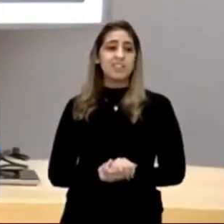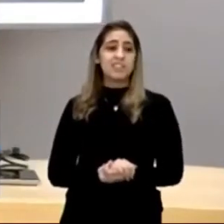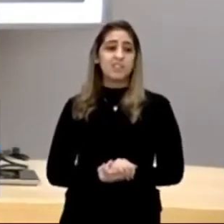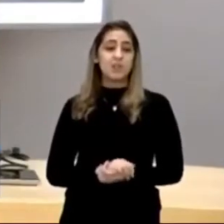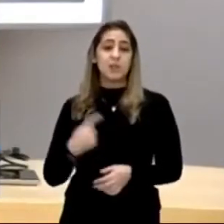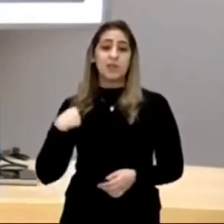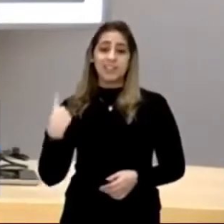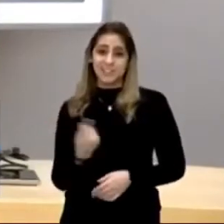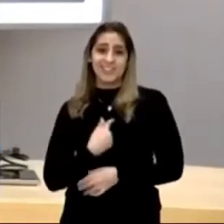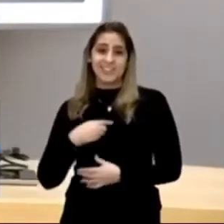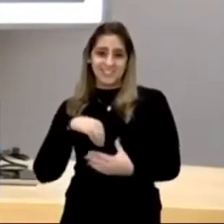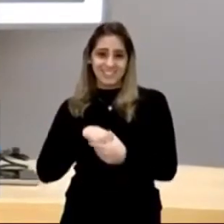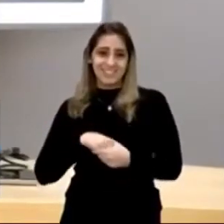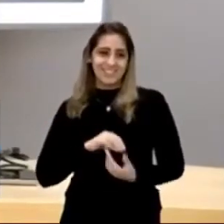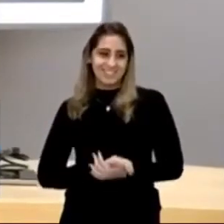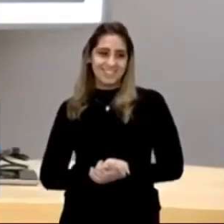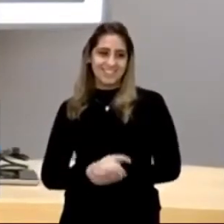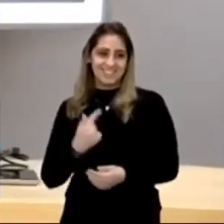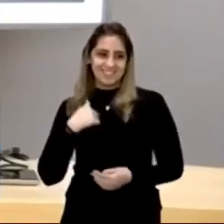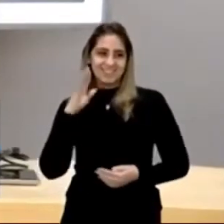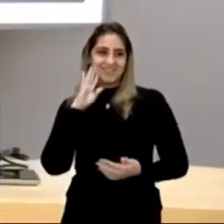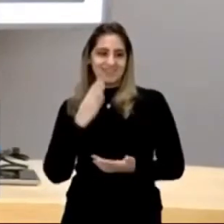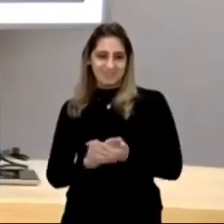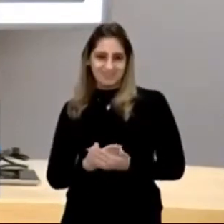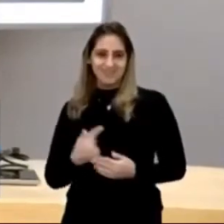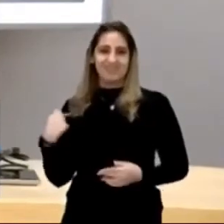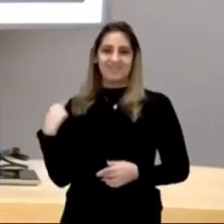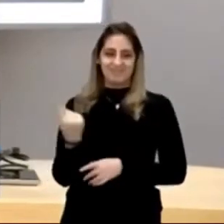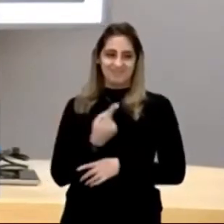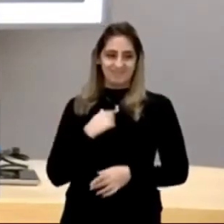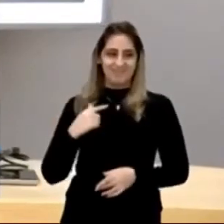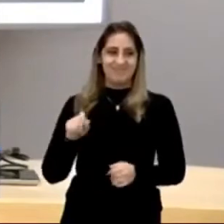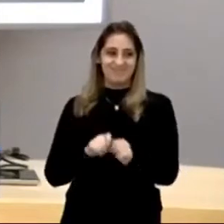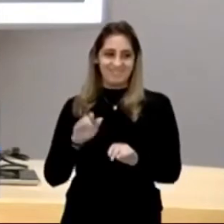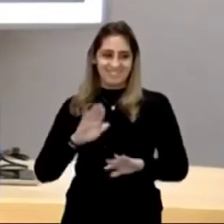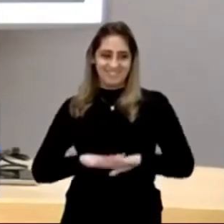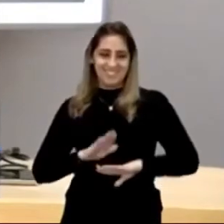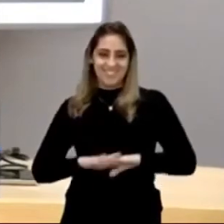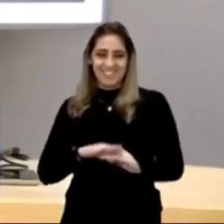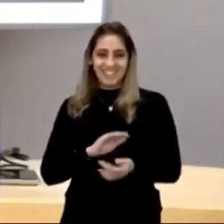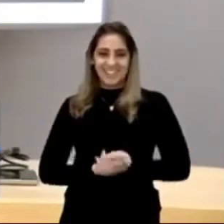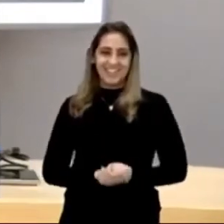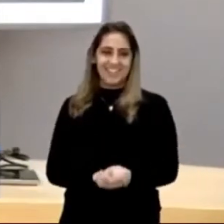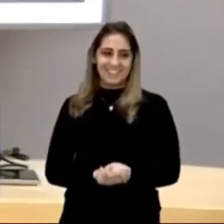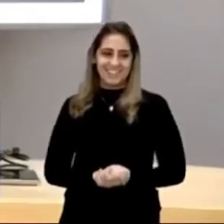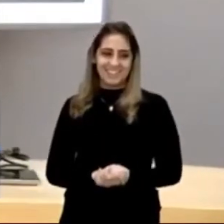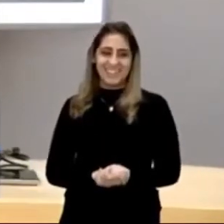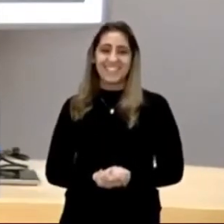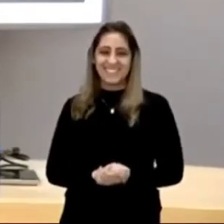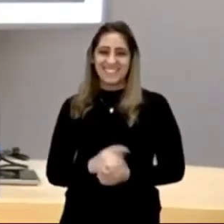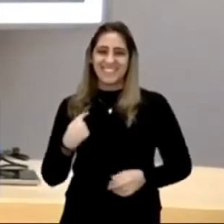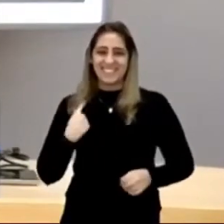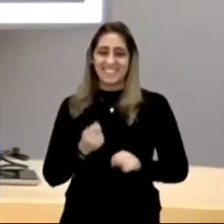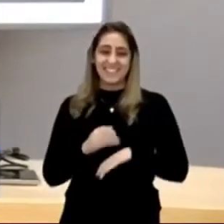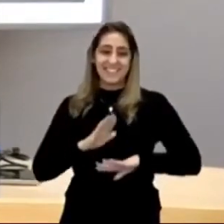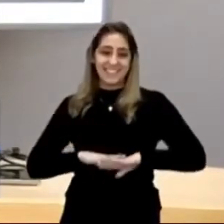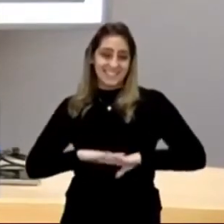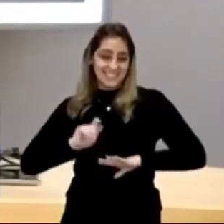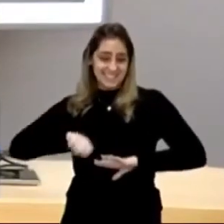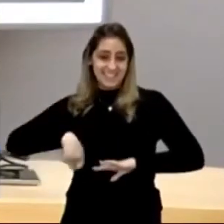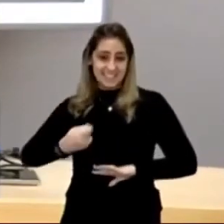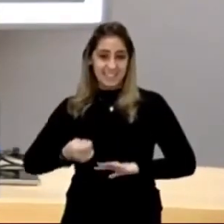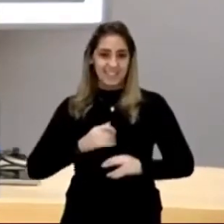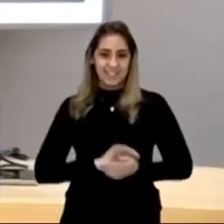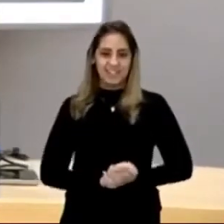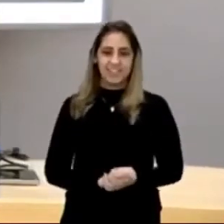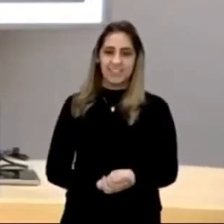os indígenas, houve, agora acreditar, que ele fez assim, baixa, assim, com sinal, fez o sinal, que baixassem e baixaram,